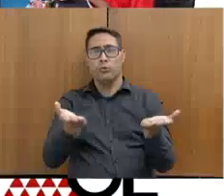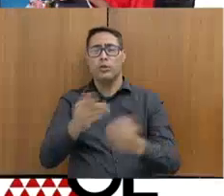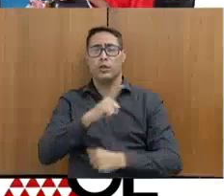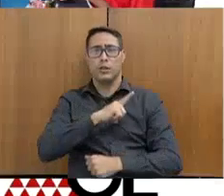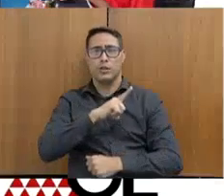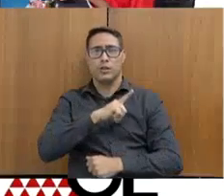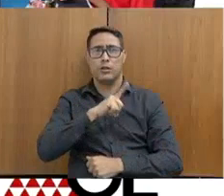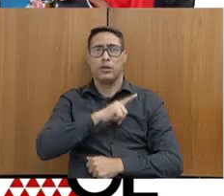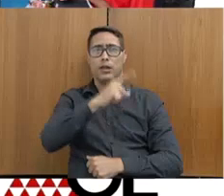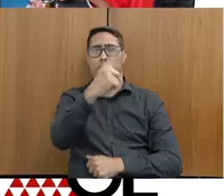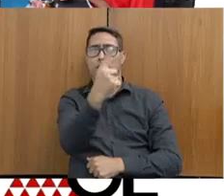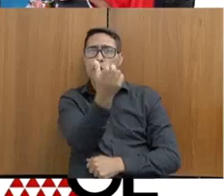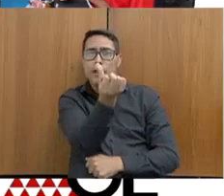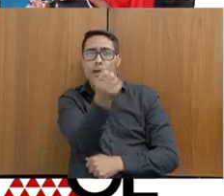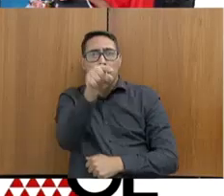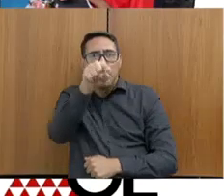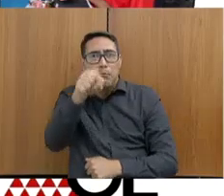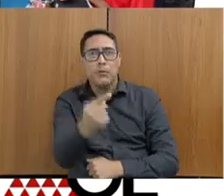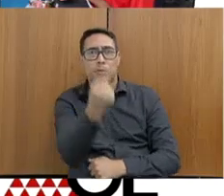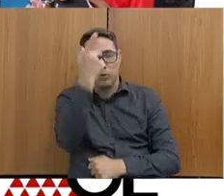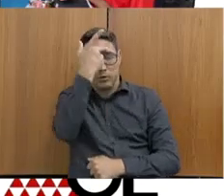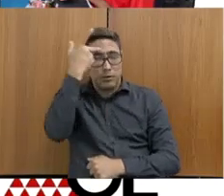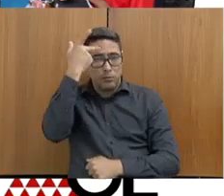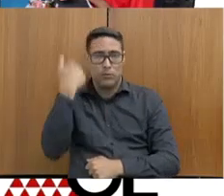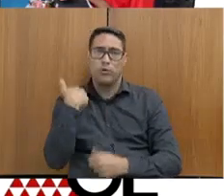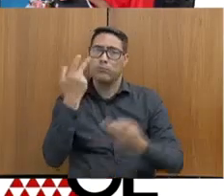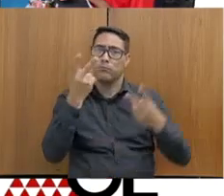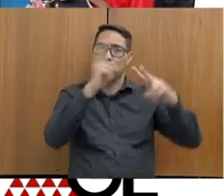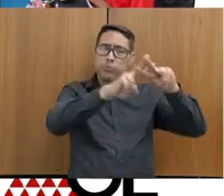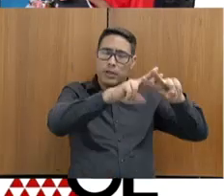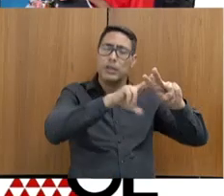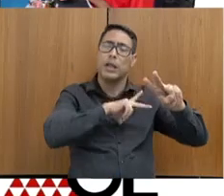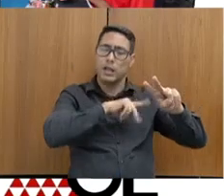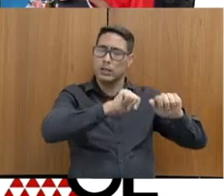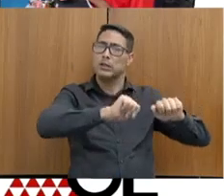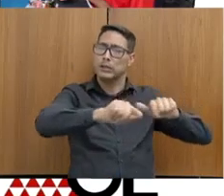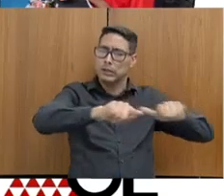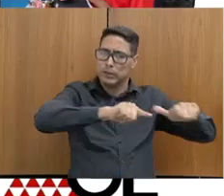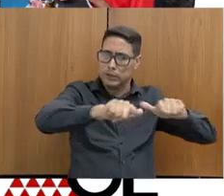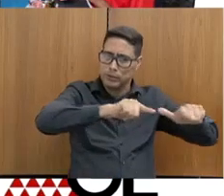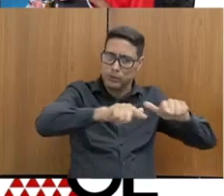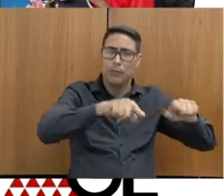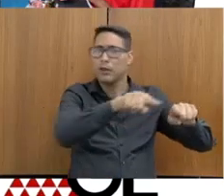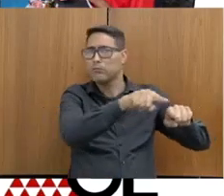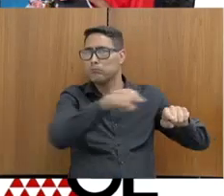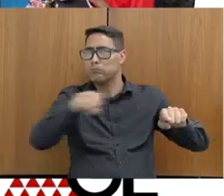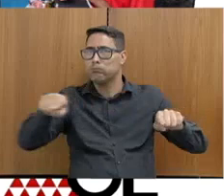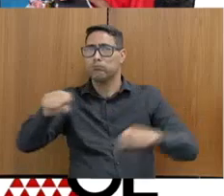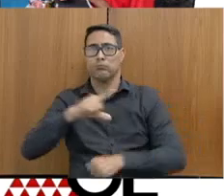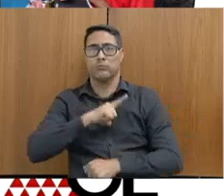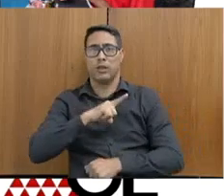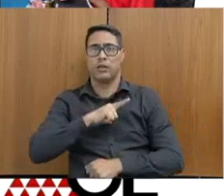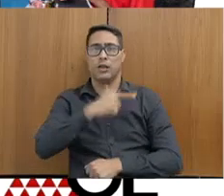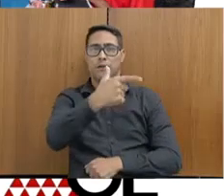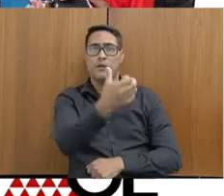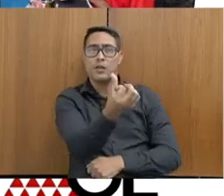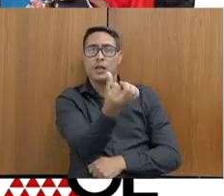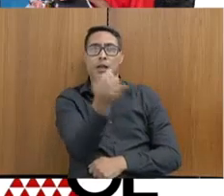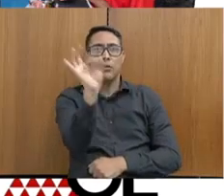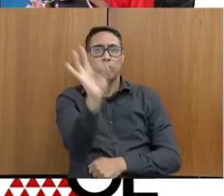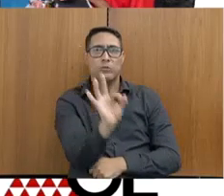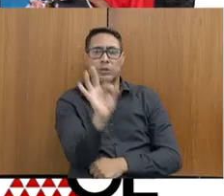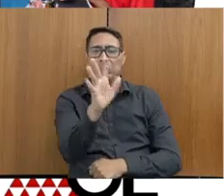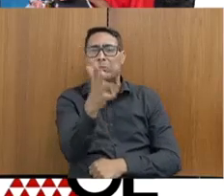16.500 presos efetivamente trabalhando. Nós temos aí 26%, aproximadamente,